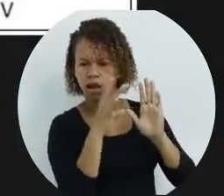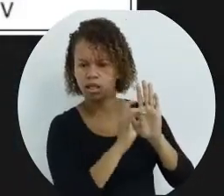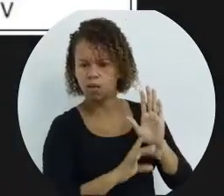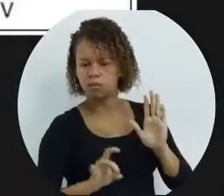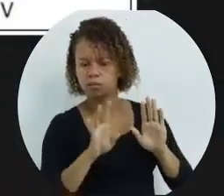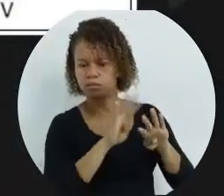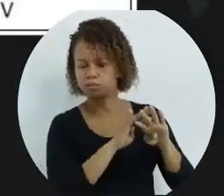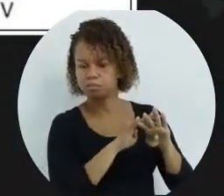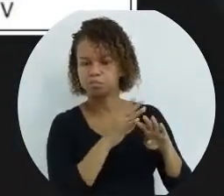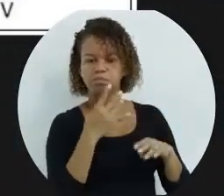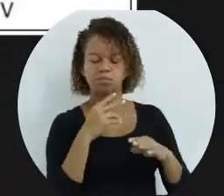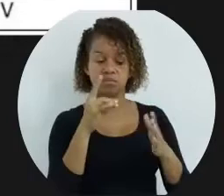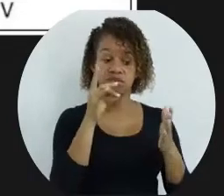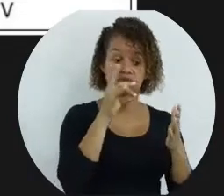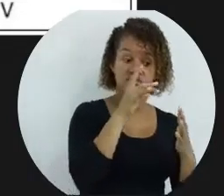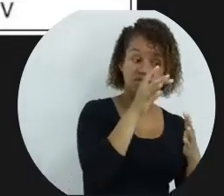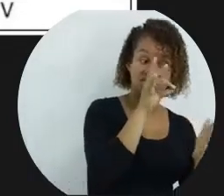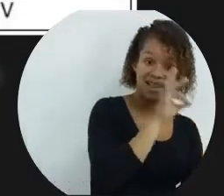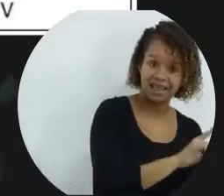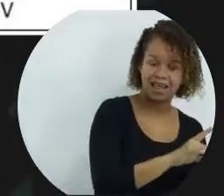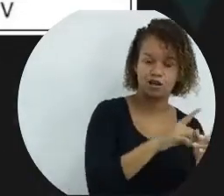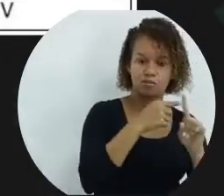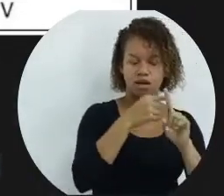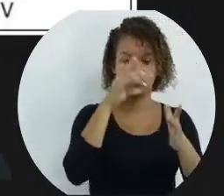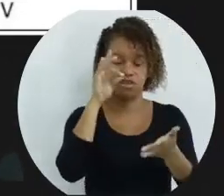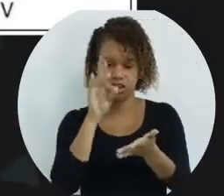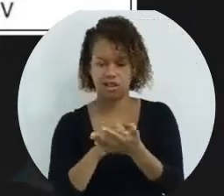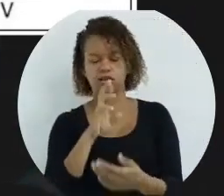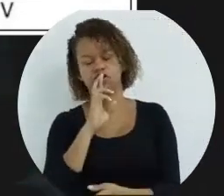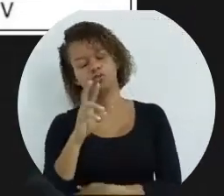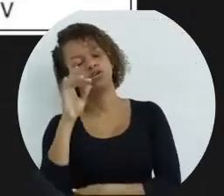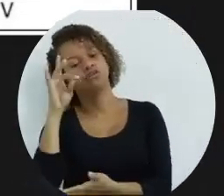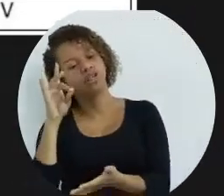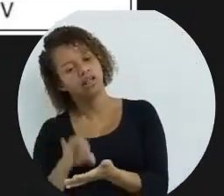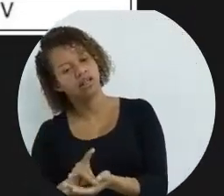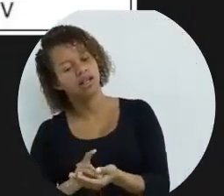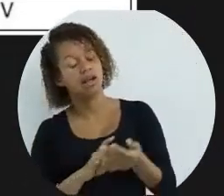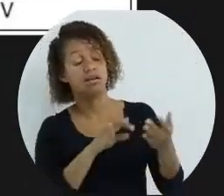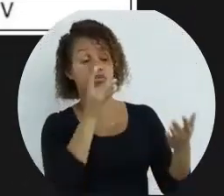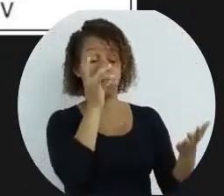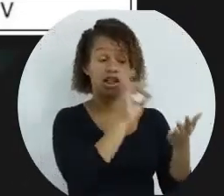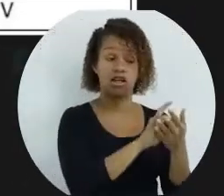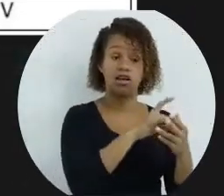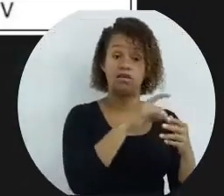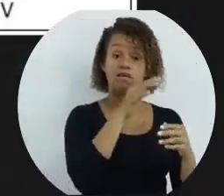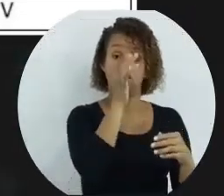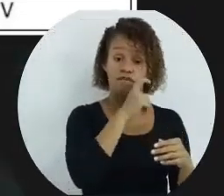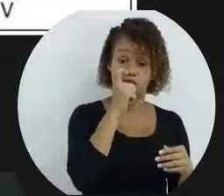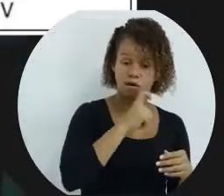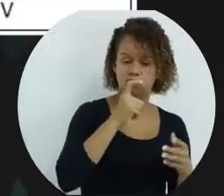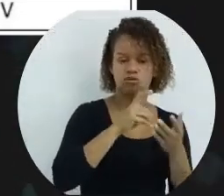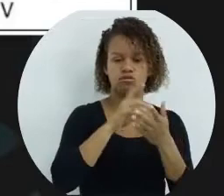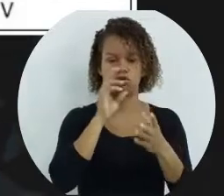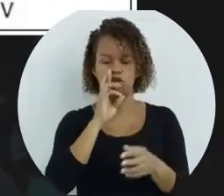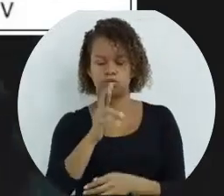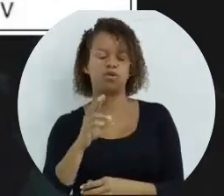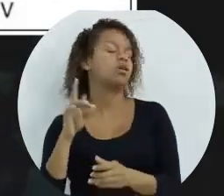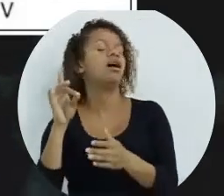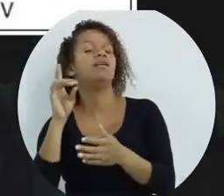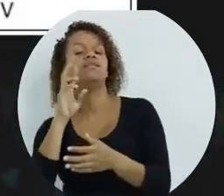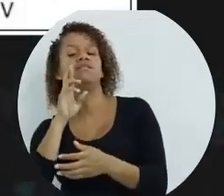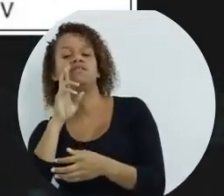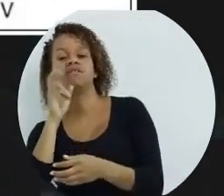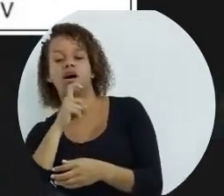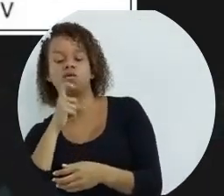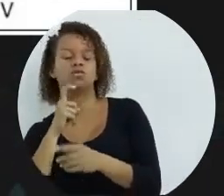Então, verdadeiro e verdadeiro vai dar verdadeiro. Verdadeiro e falso vai dar falso. Falso e